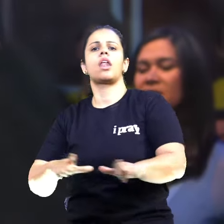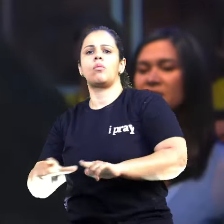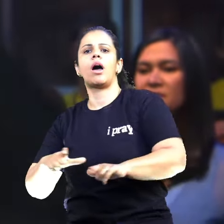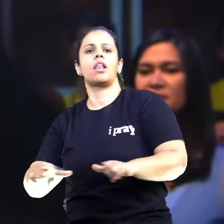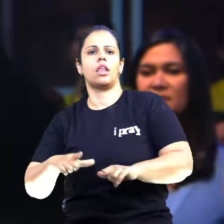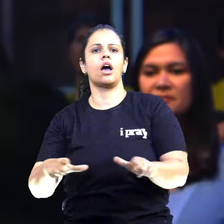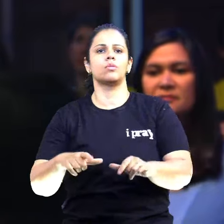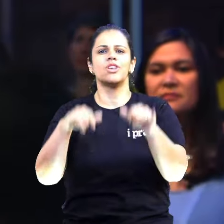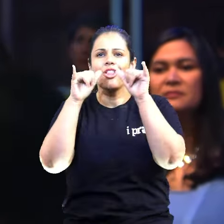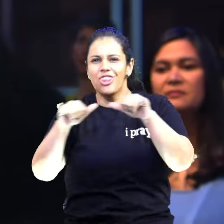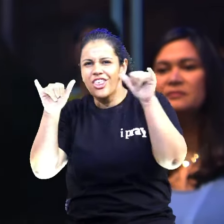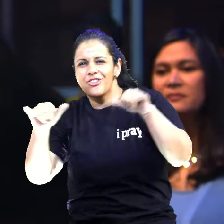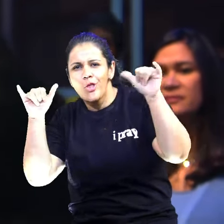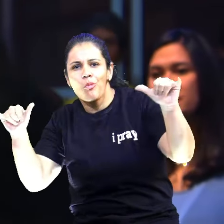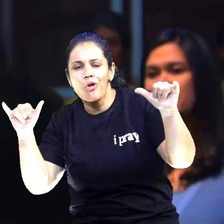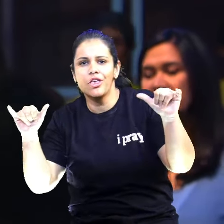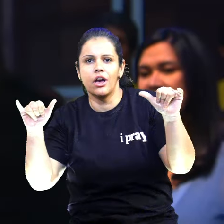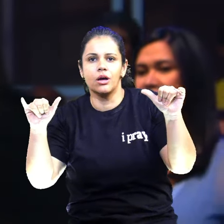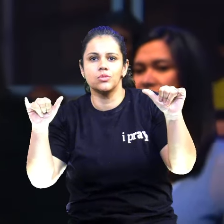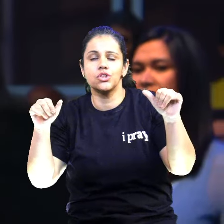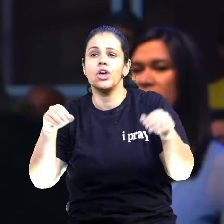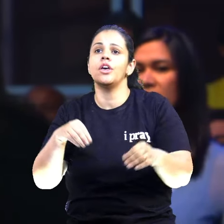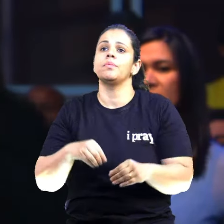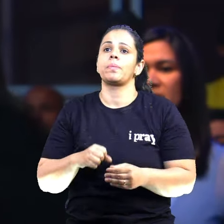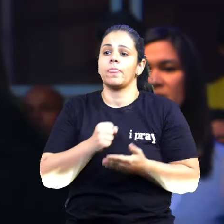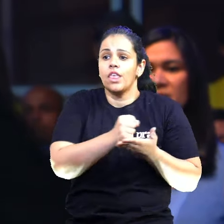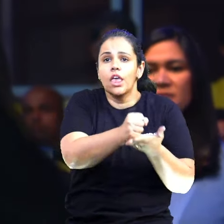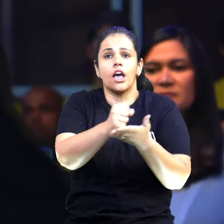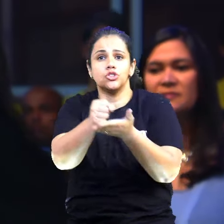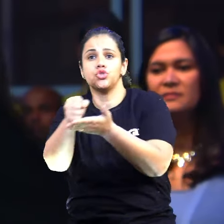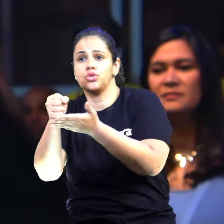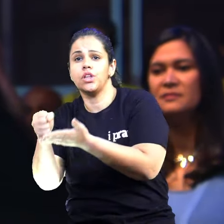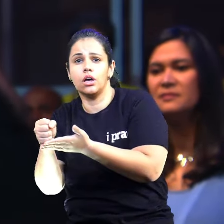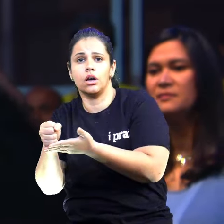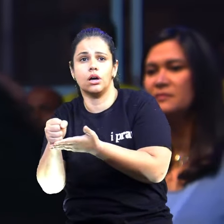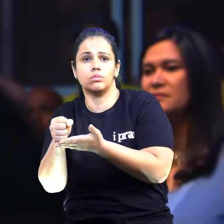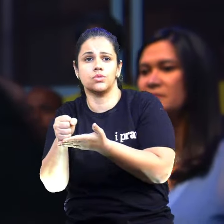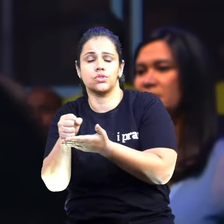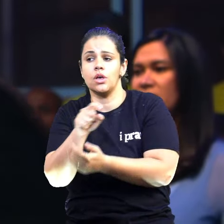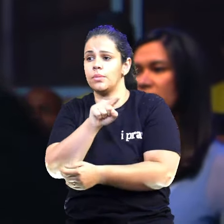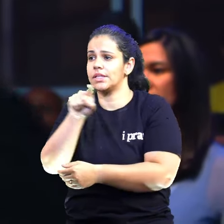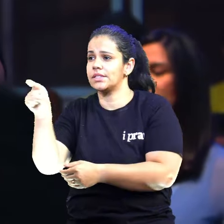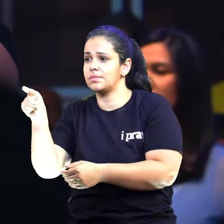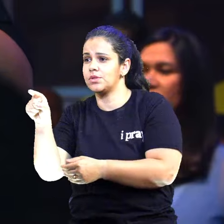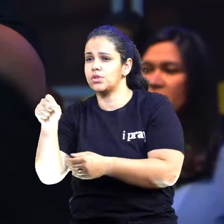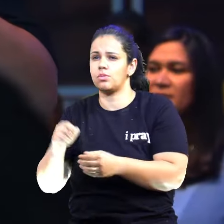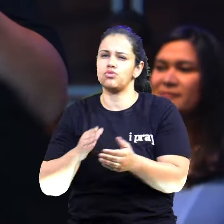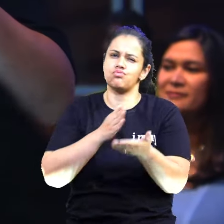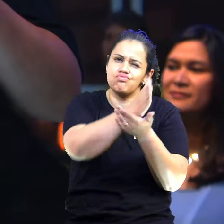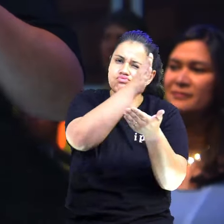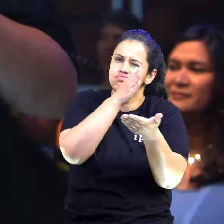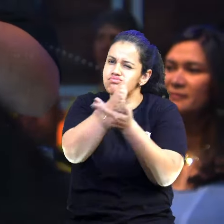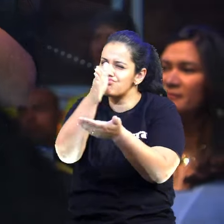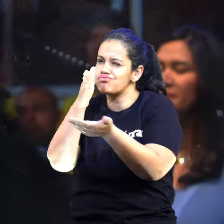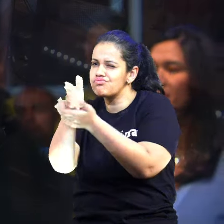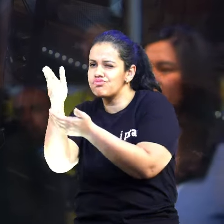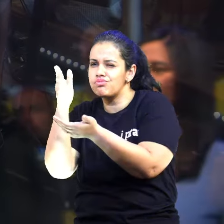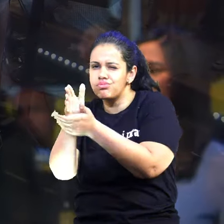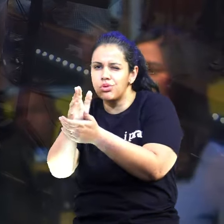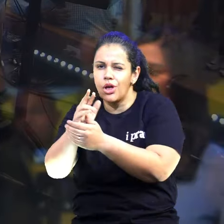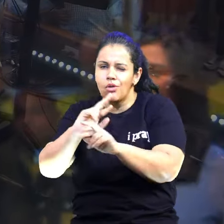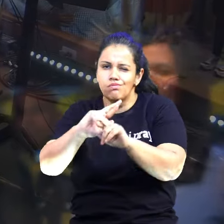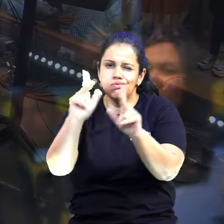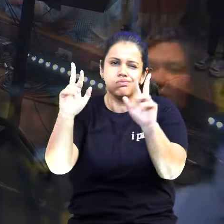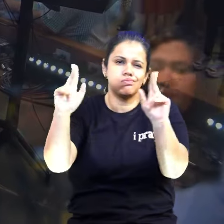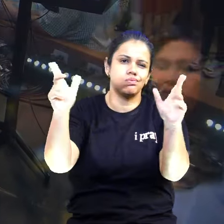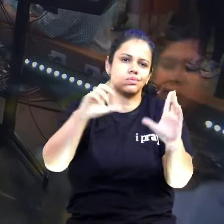mas também, contribuindo para que eles possam ir e serem sustentados, nós vamos orar por eles aqui,